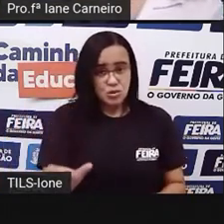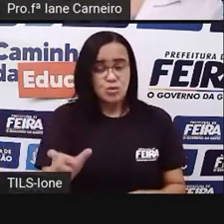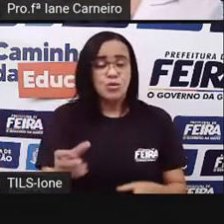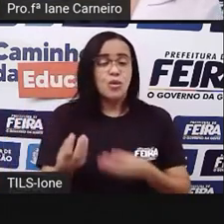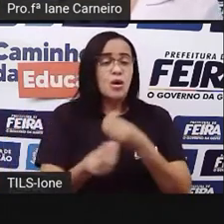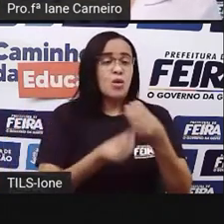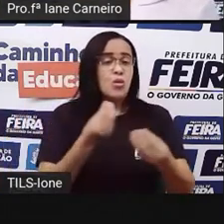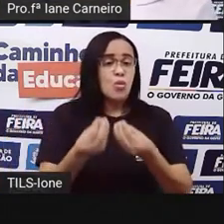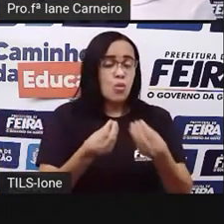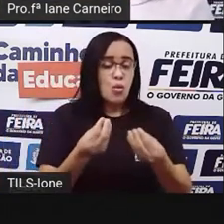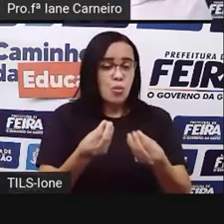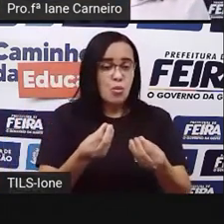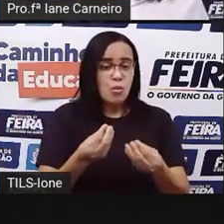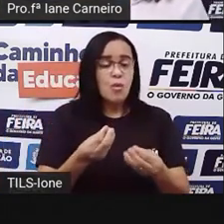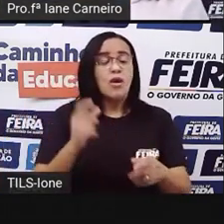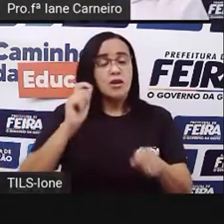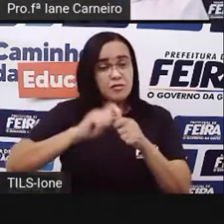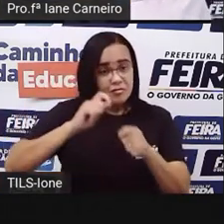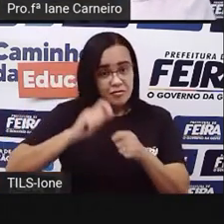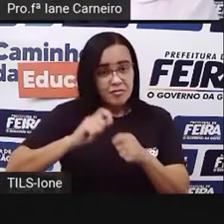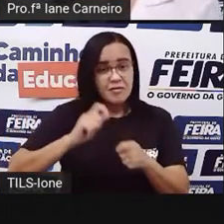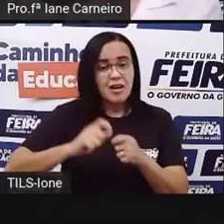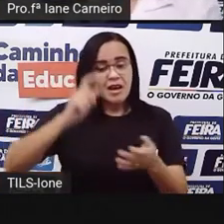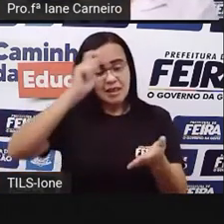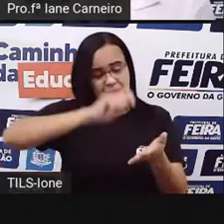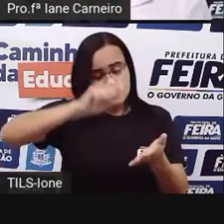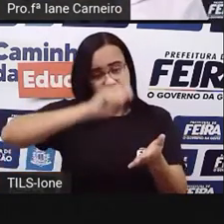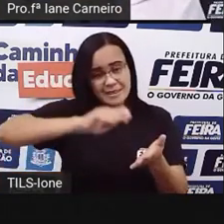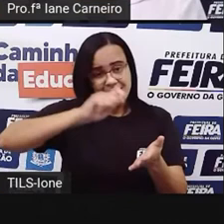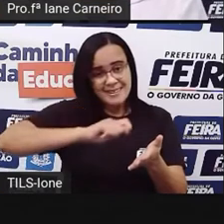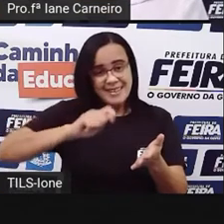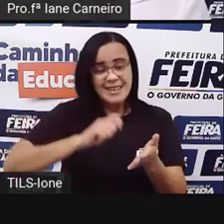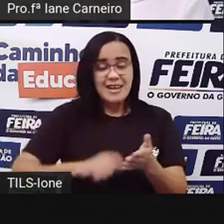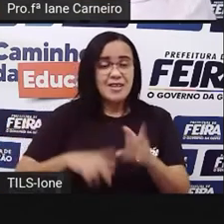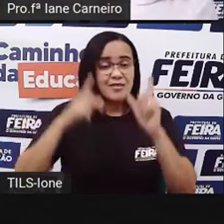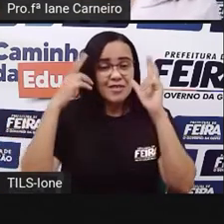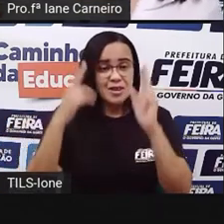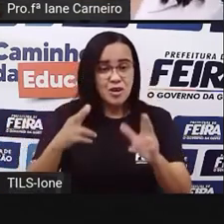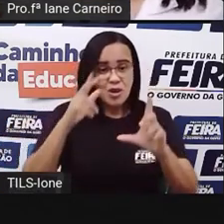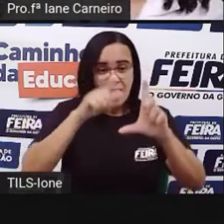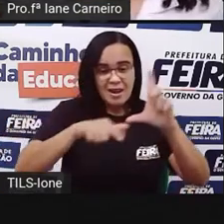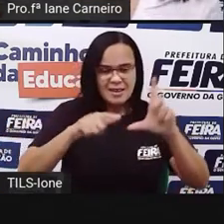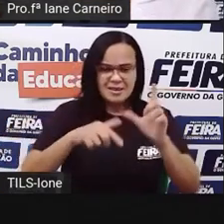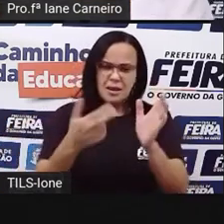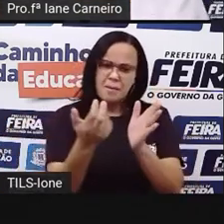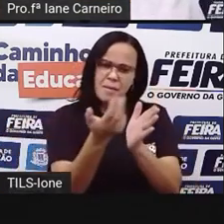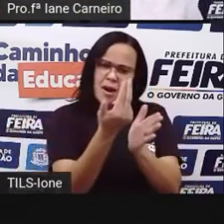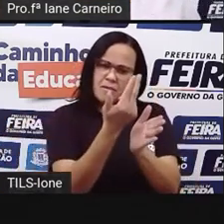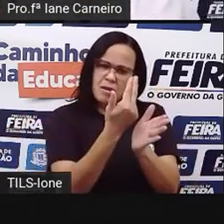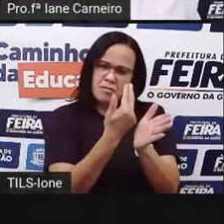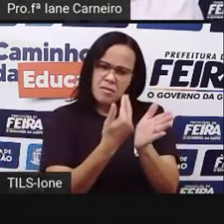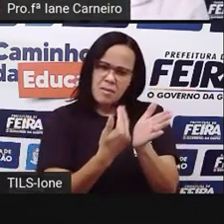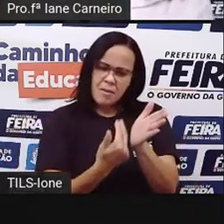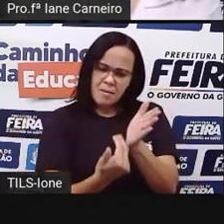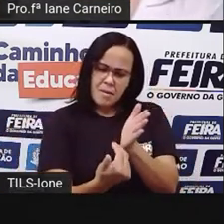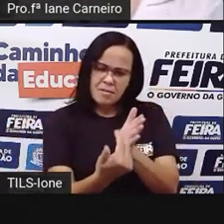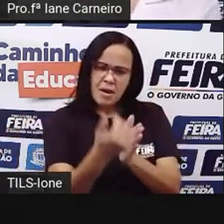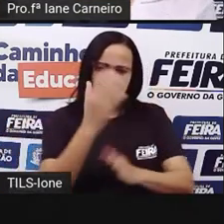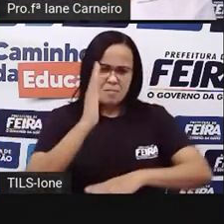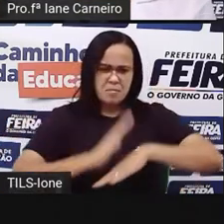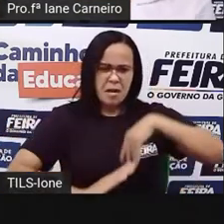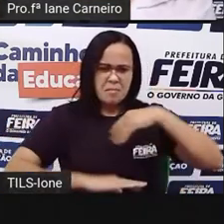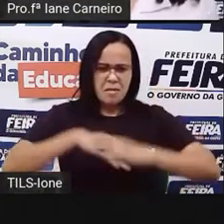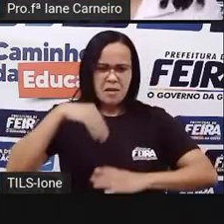pessoa que faz a caligrafia, que desenha a letra, né? Então, hoje em dia, quando sua mamãe ou você